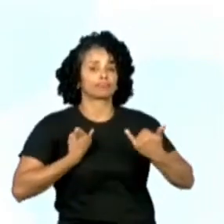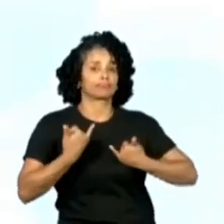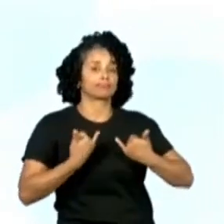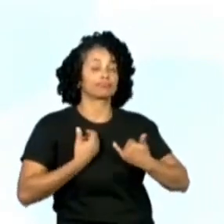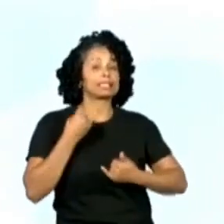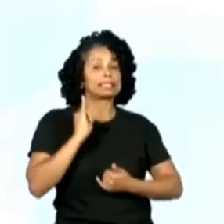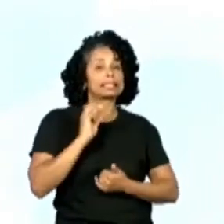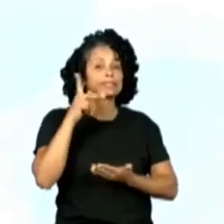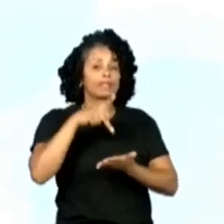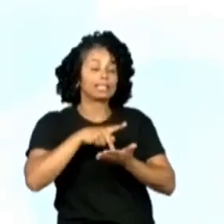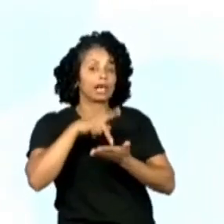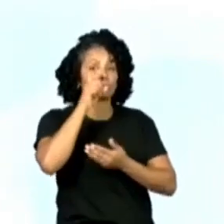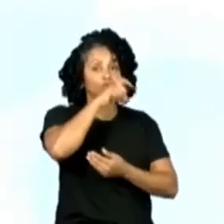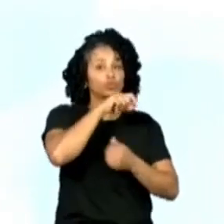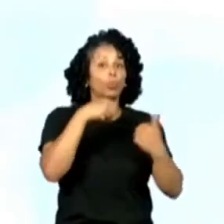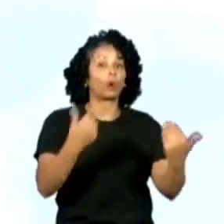é a mentira.